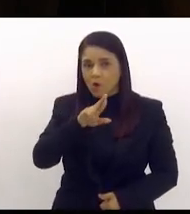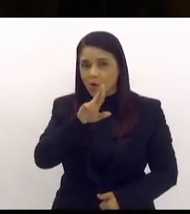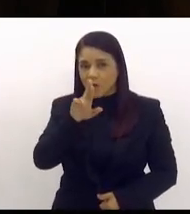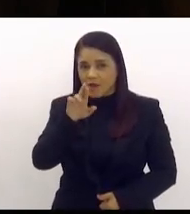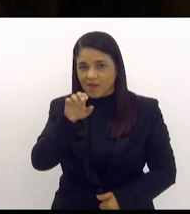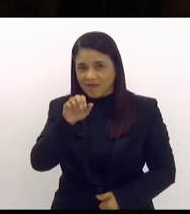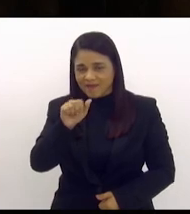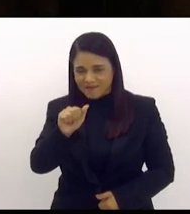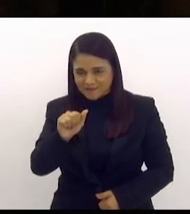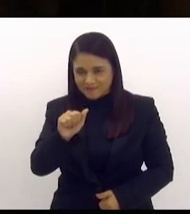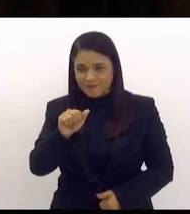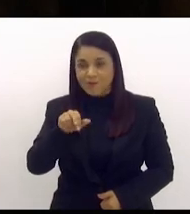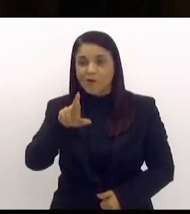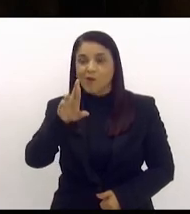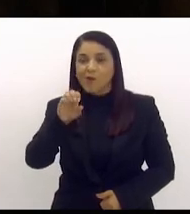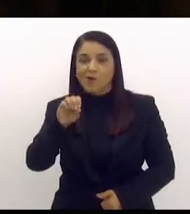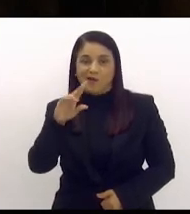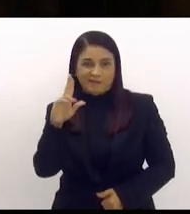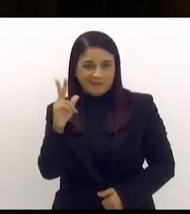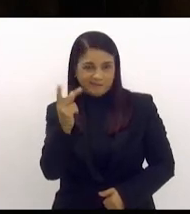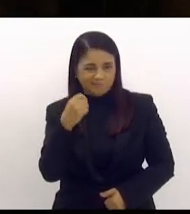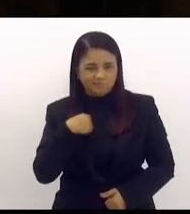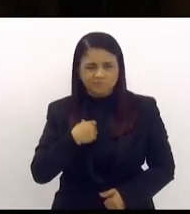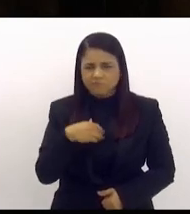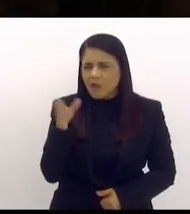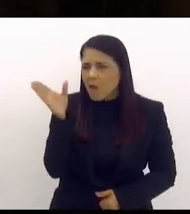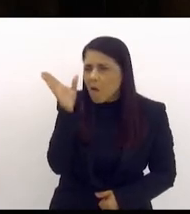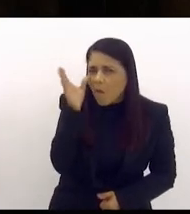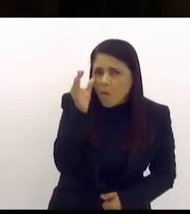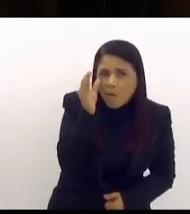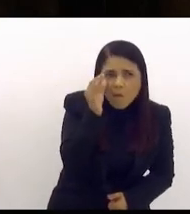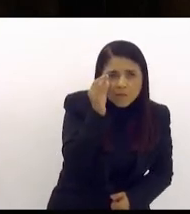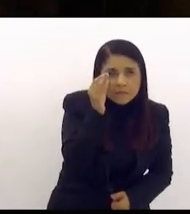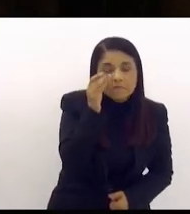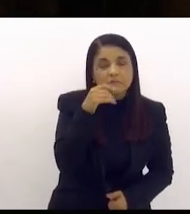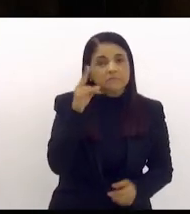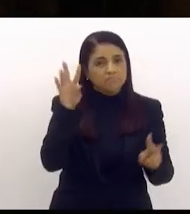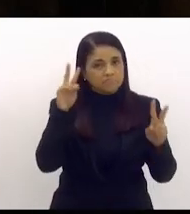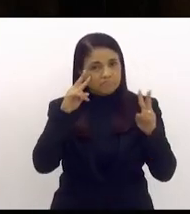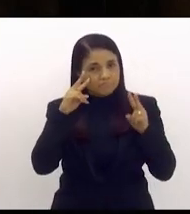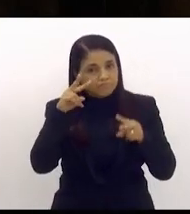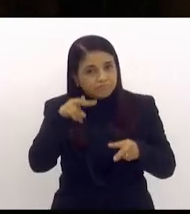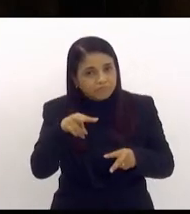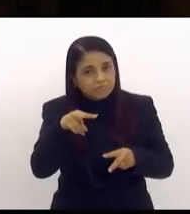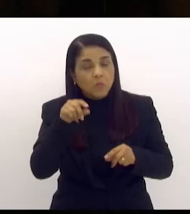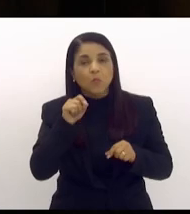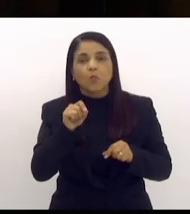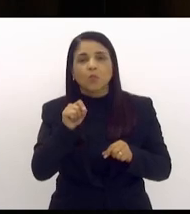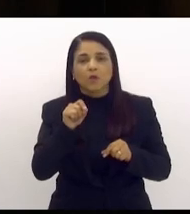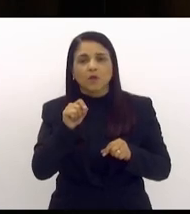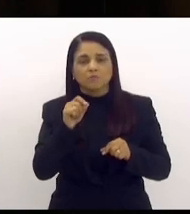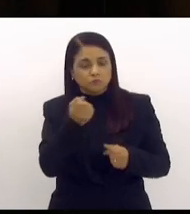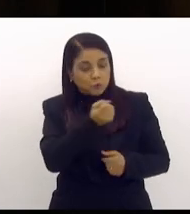e observei atentamente ele apresentar os números